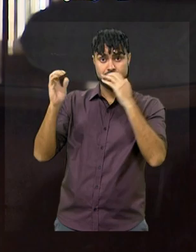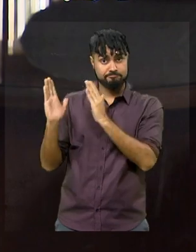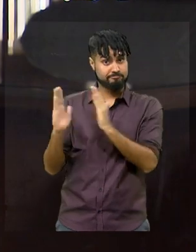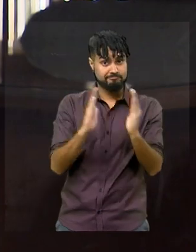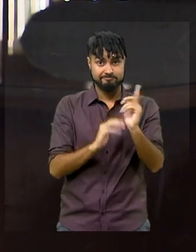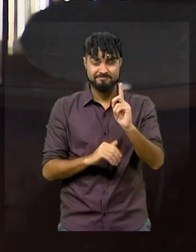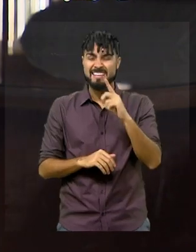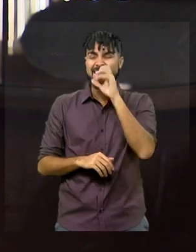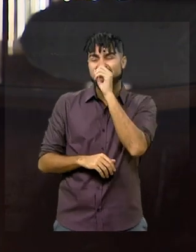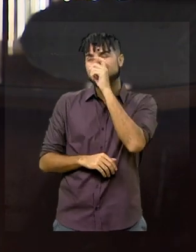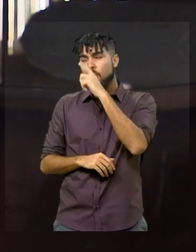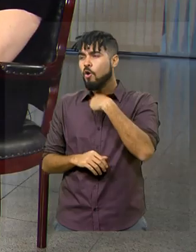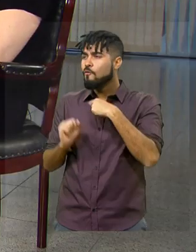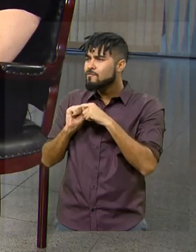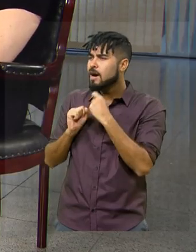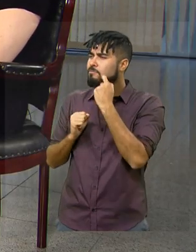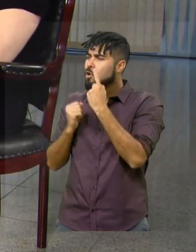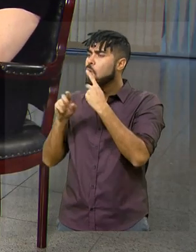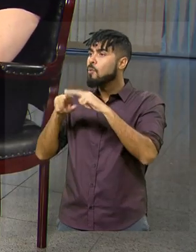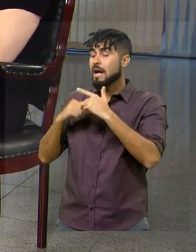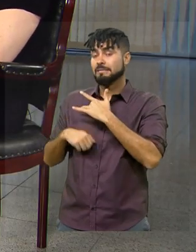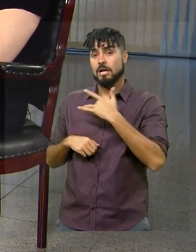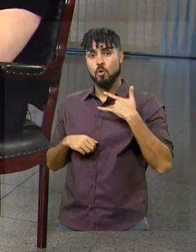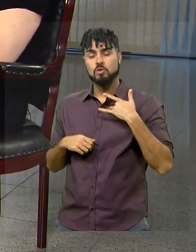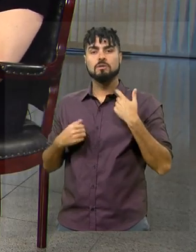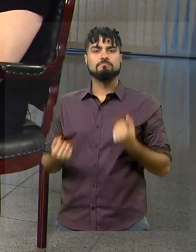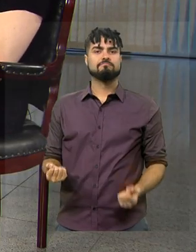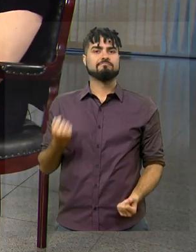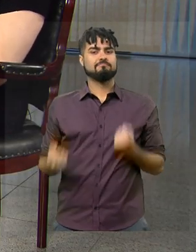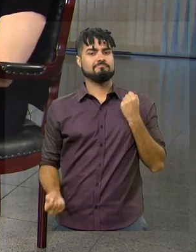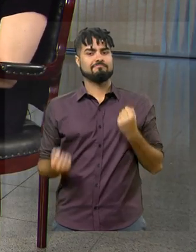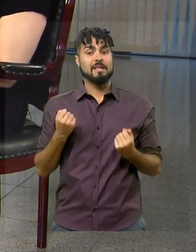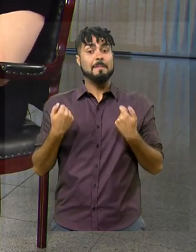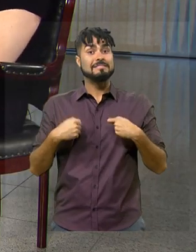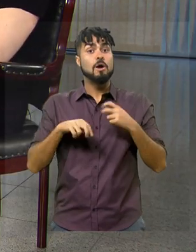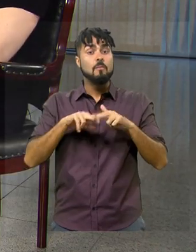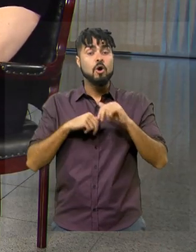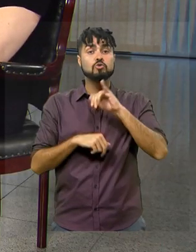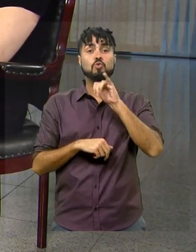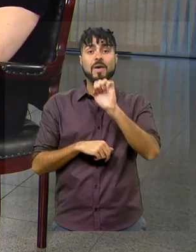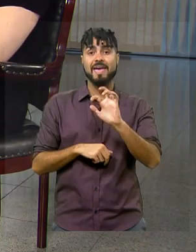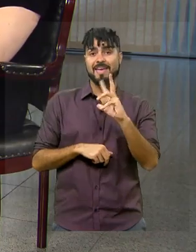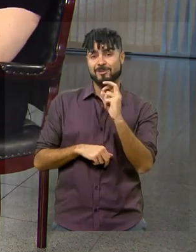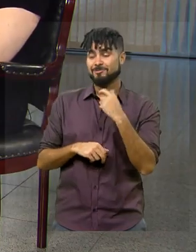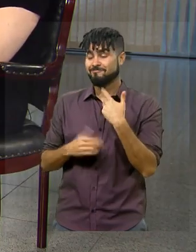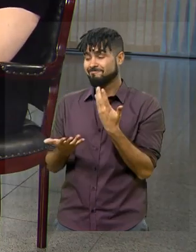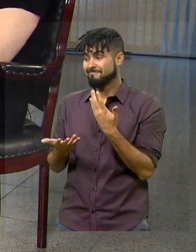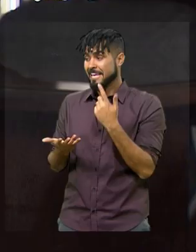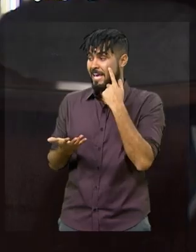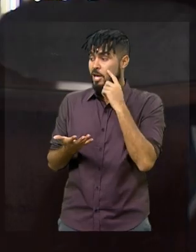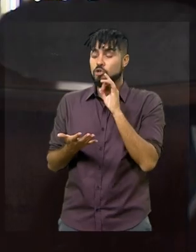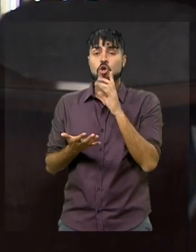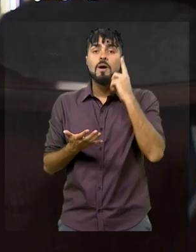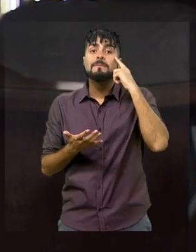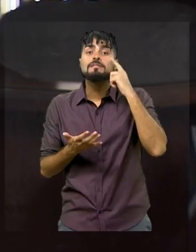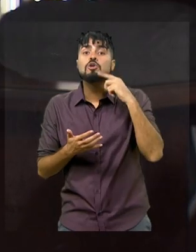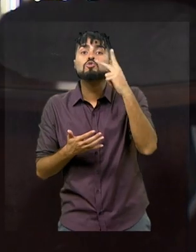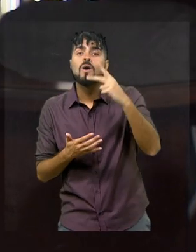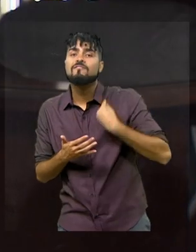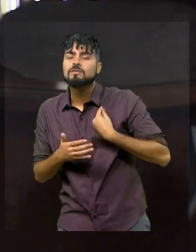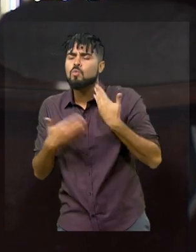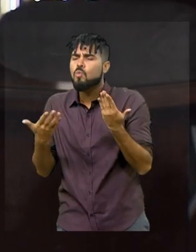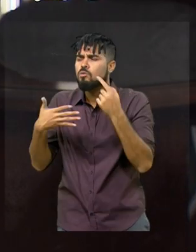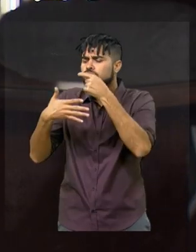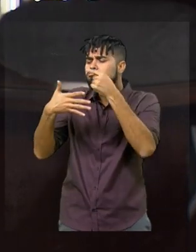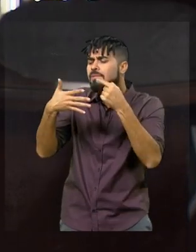final de semana com uma questão de saúde, tenho que fazer musculação para o problema de joelho. Então, é questão de estabelecer prioridade para dar